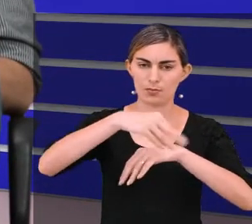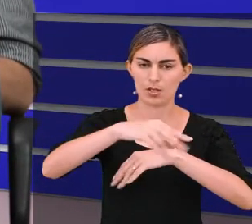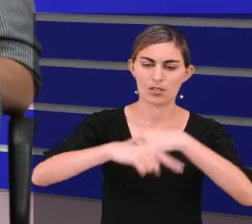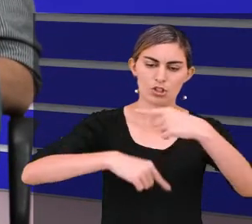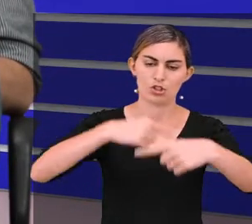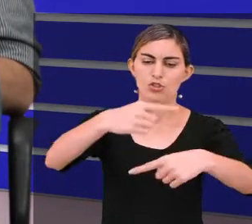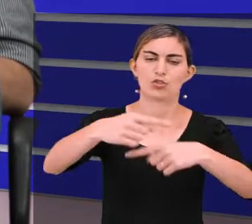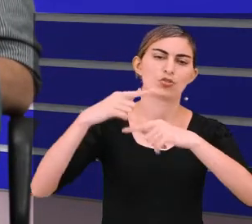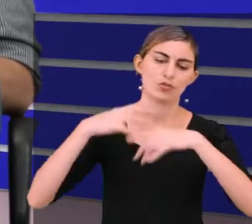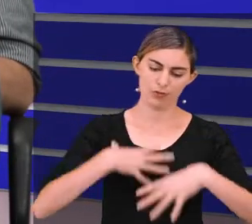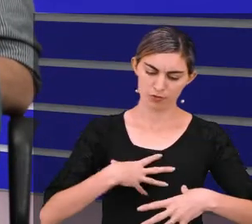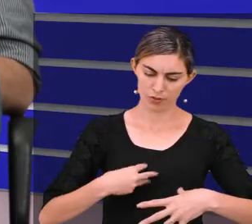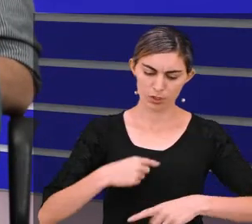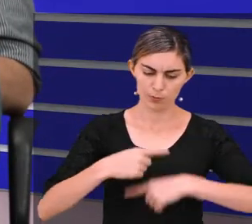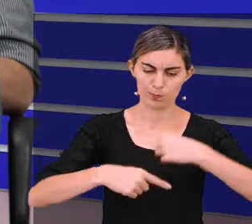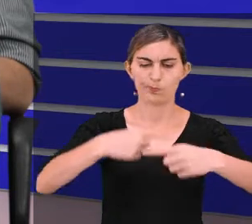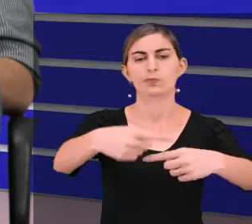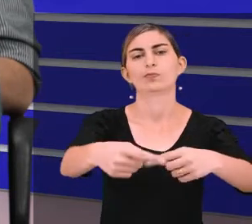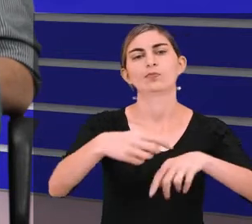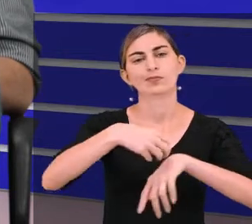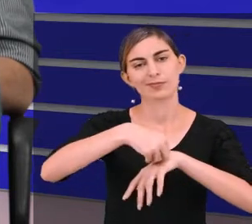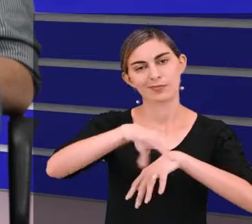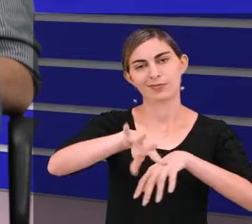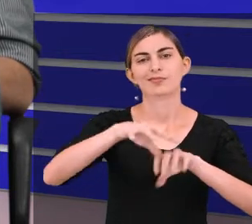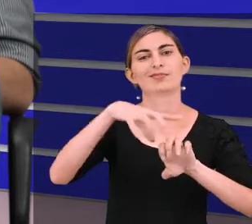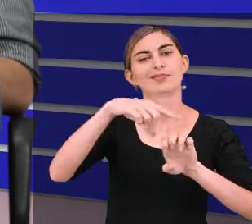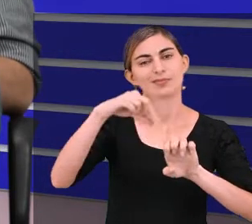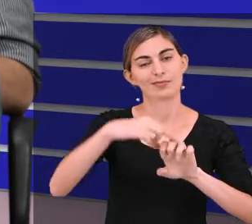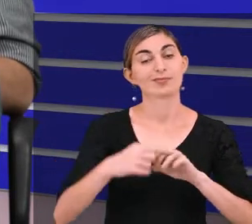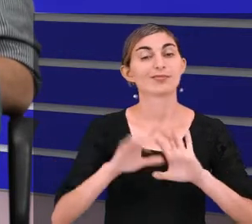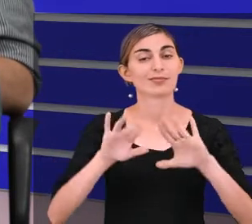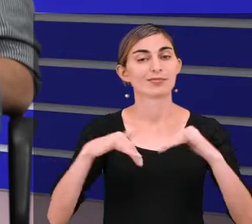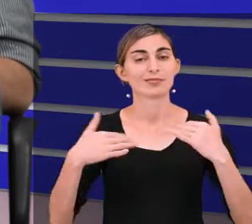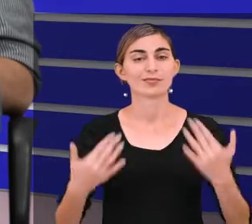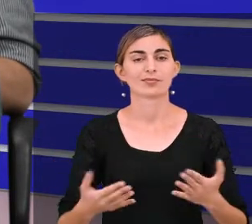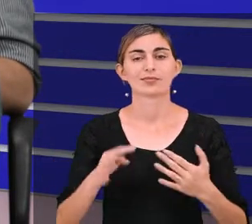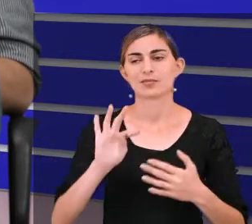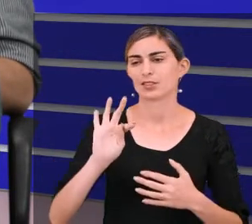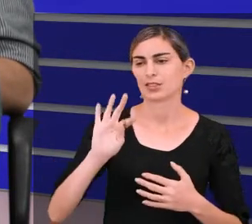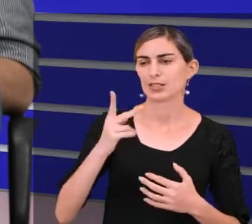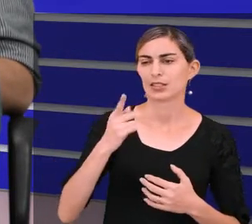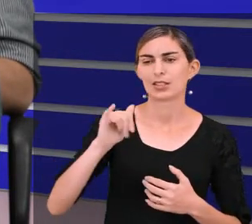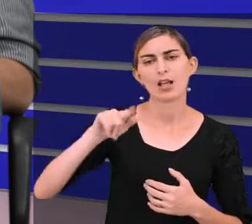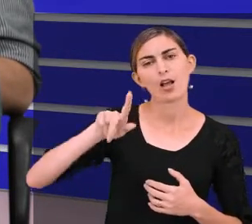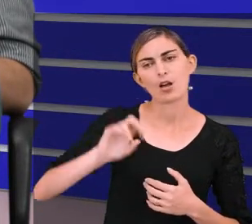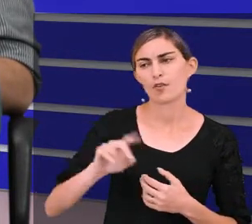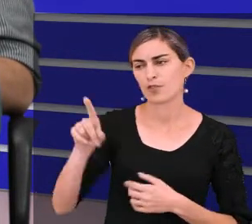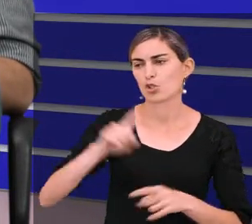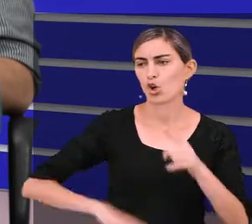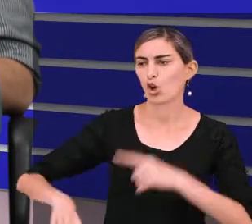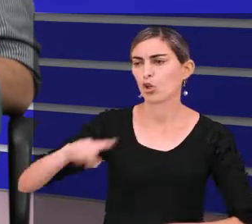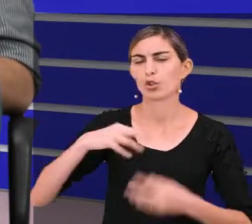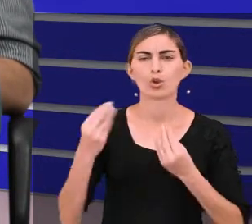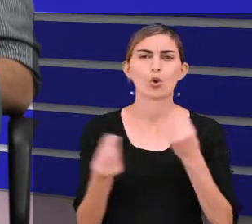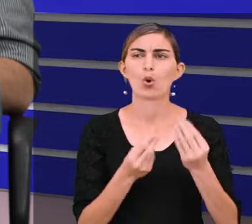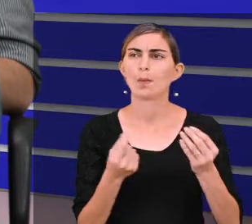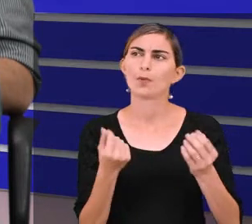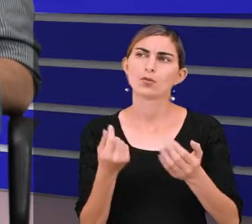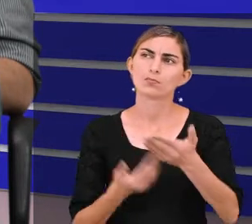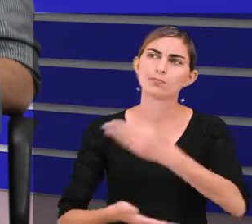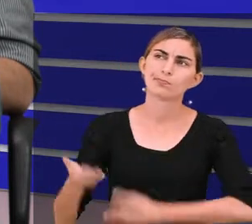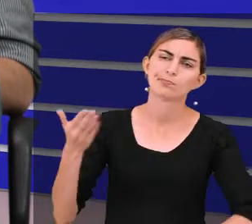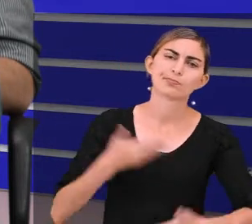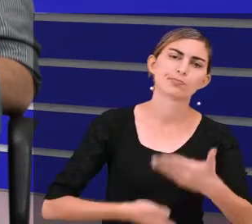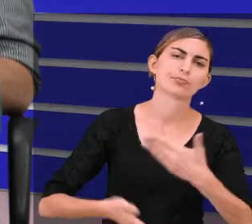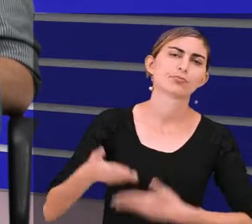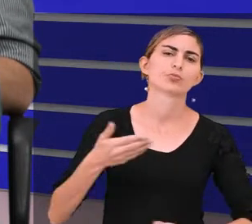passando de geração a geração. Então, Tiago, como é que você coordena as suas compras? Como é o seu